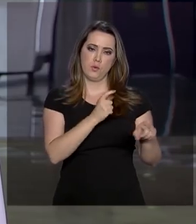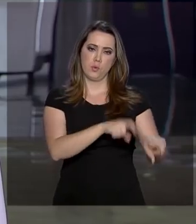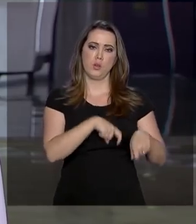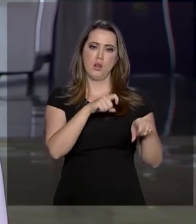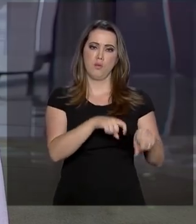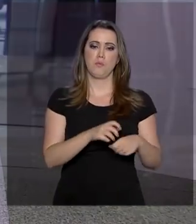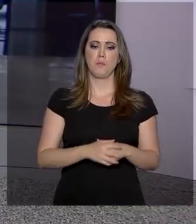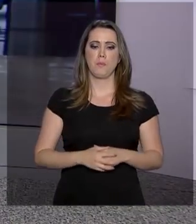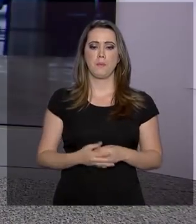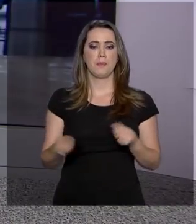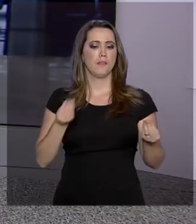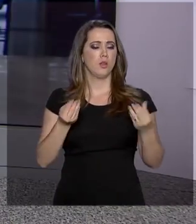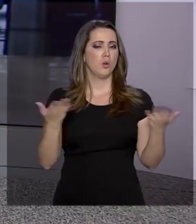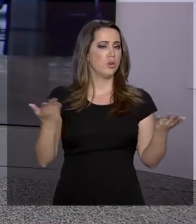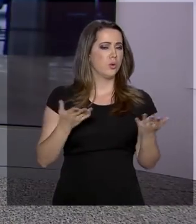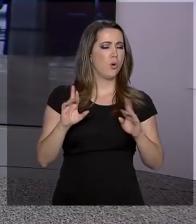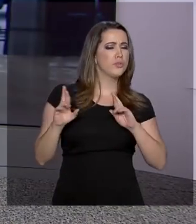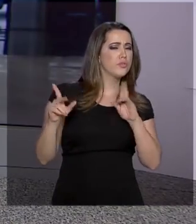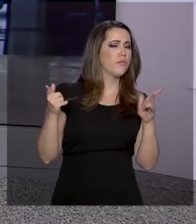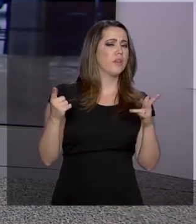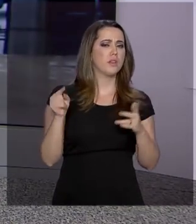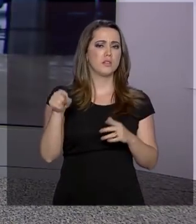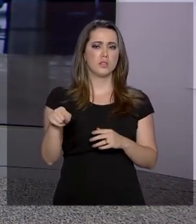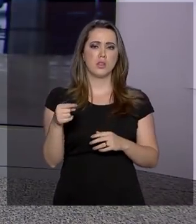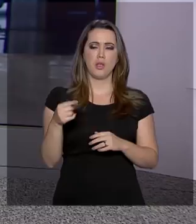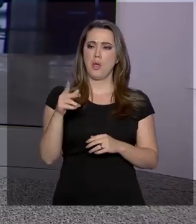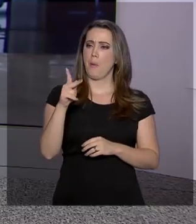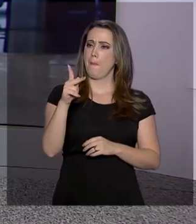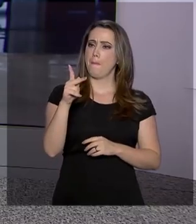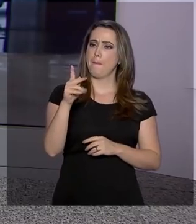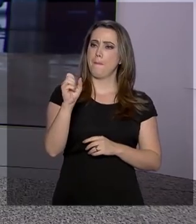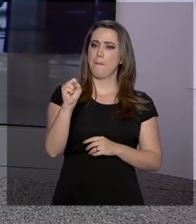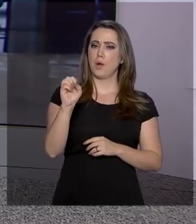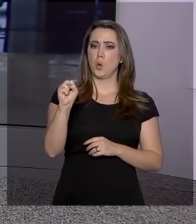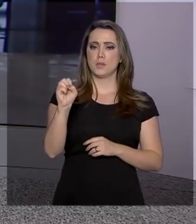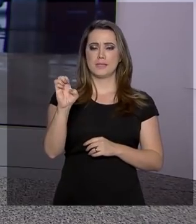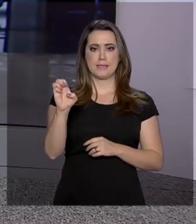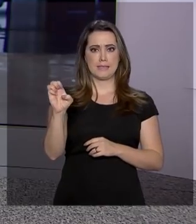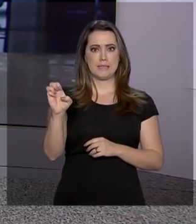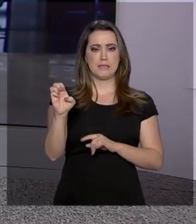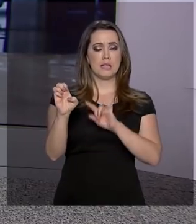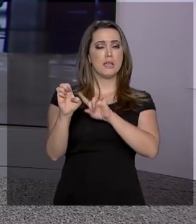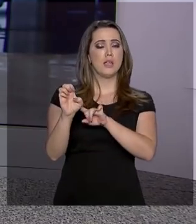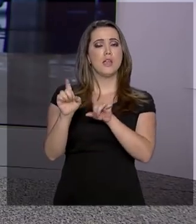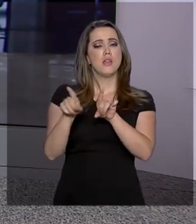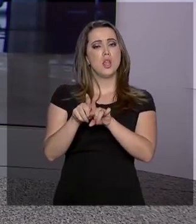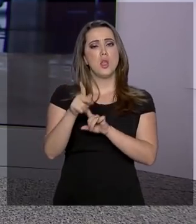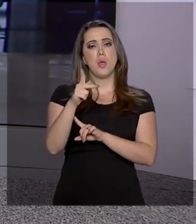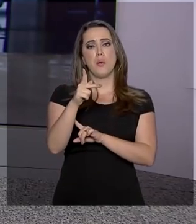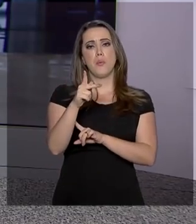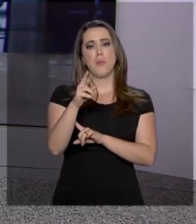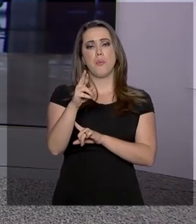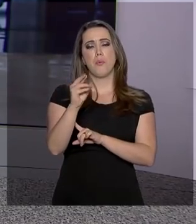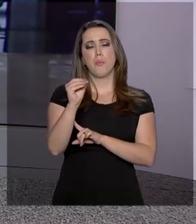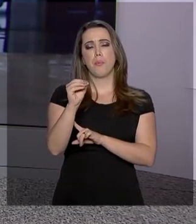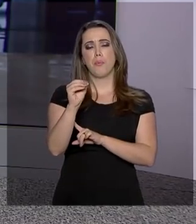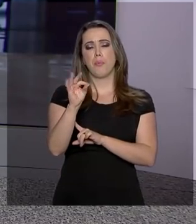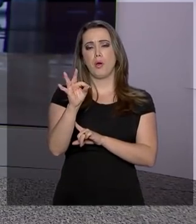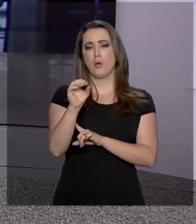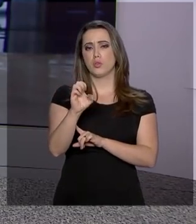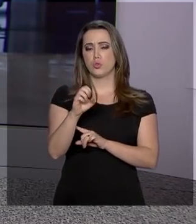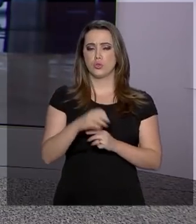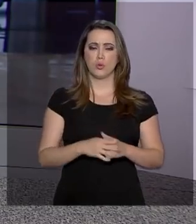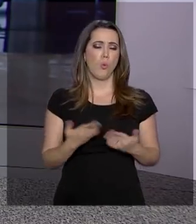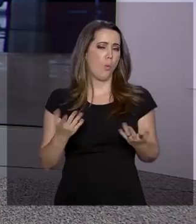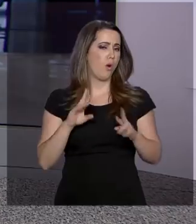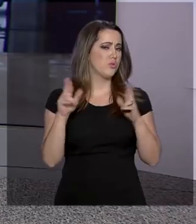Agora, Gabriela, existe uma diferença entre posse e porte de armas, não Você pode explicar isso para a gente? Roberto,